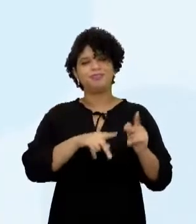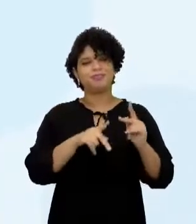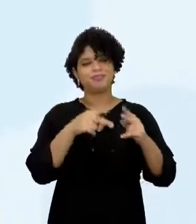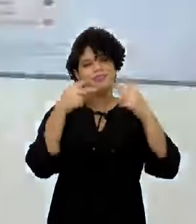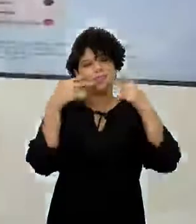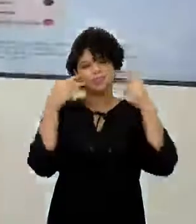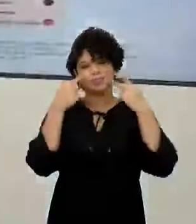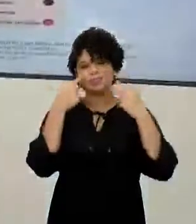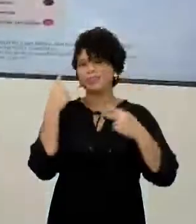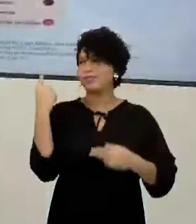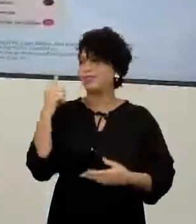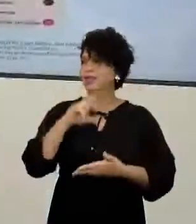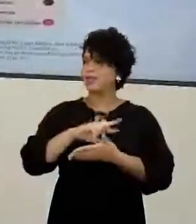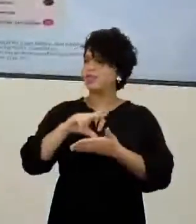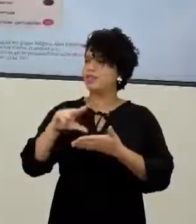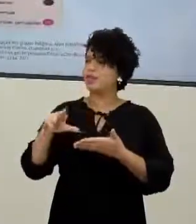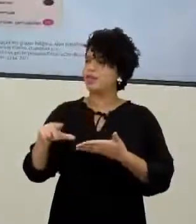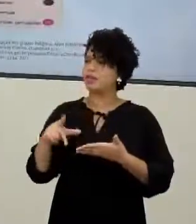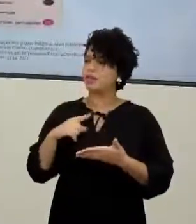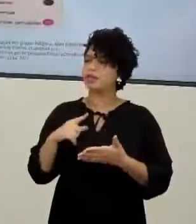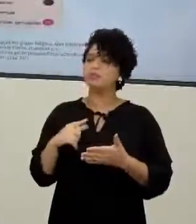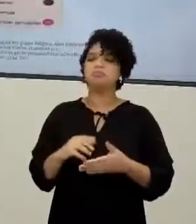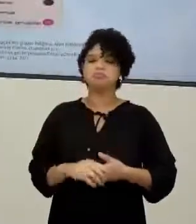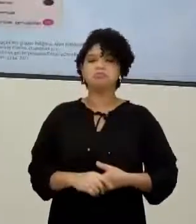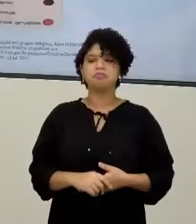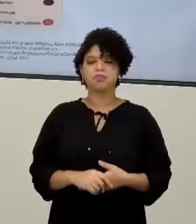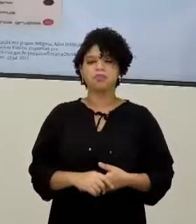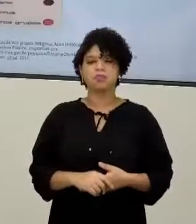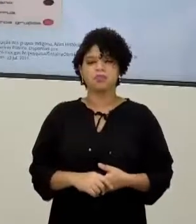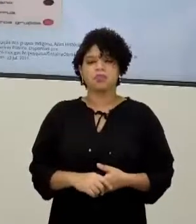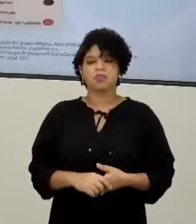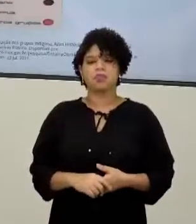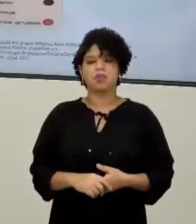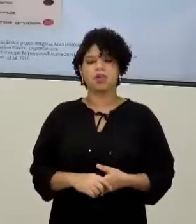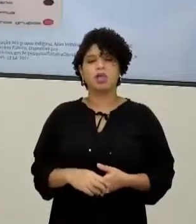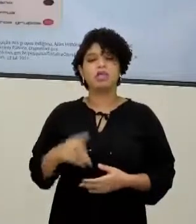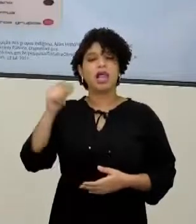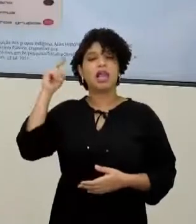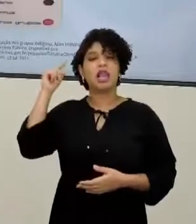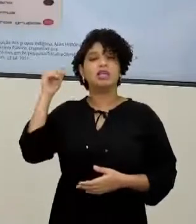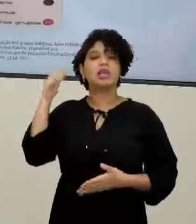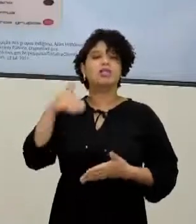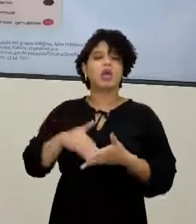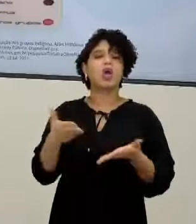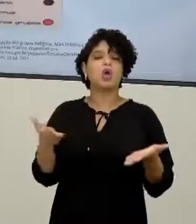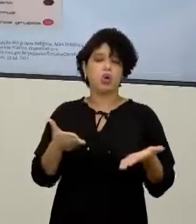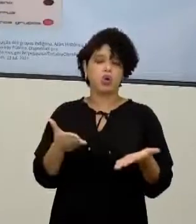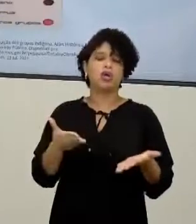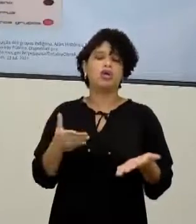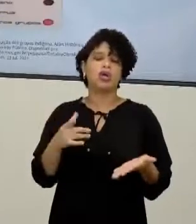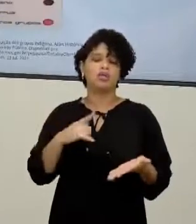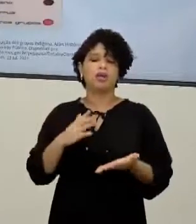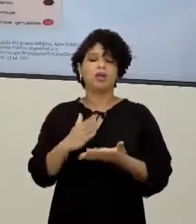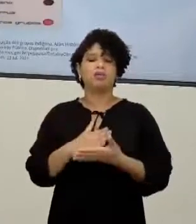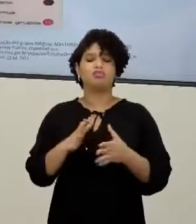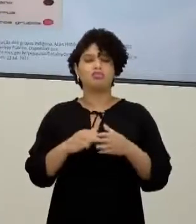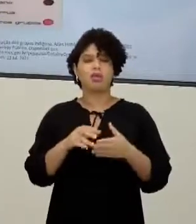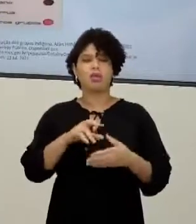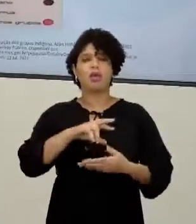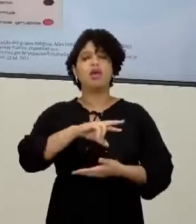Então vejo que são diversos grupos de etnias que nós tínhamos E temos ainda aqui no Brasil